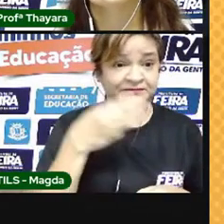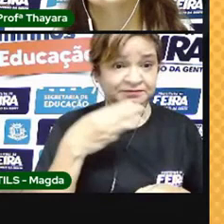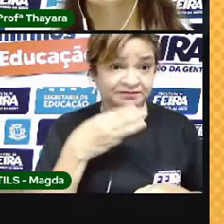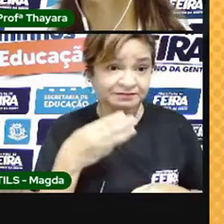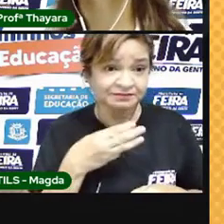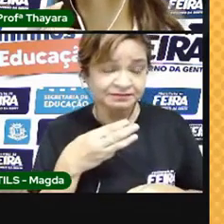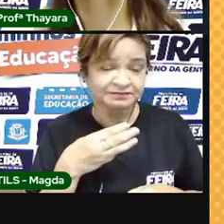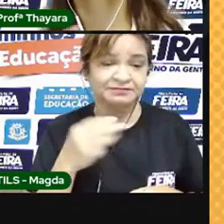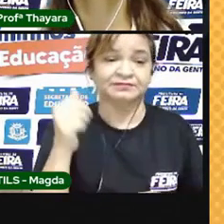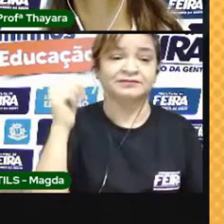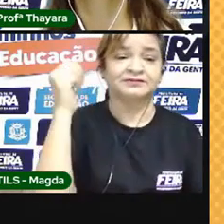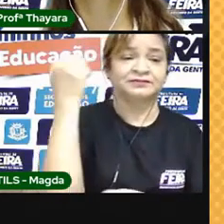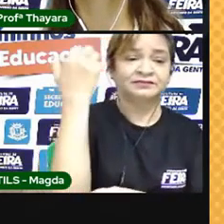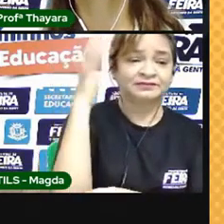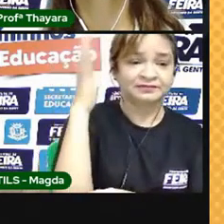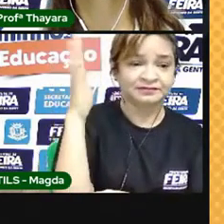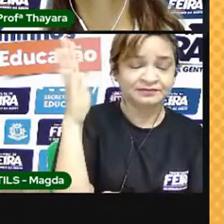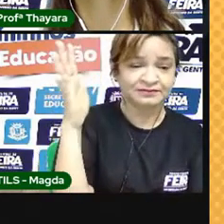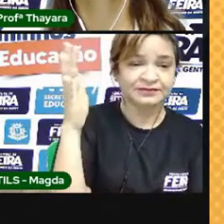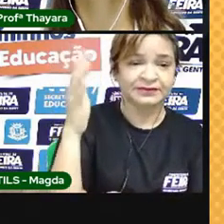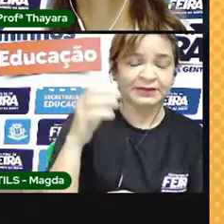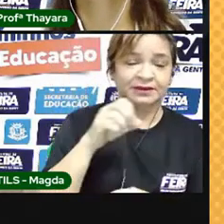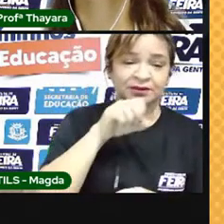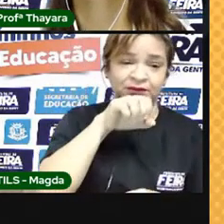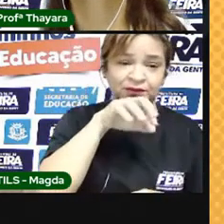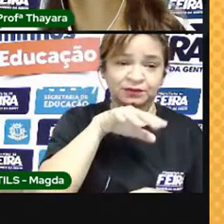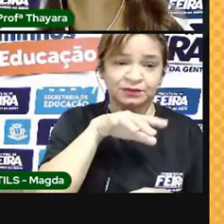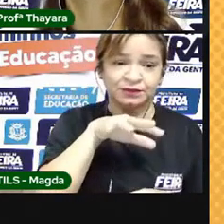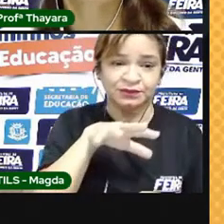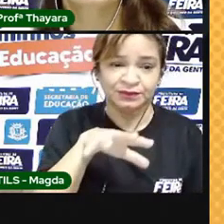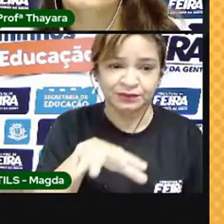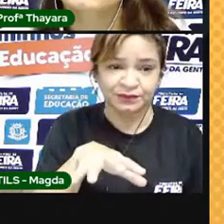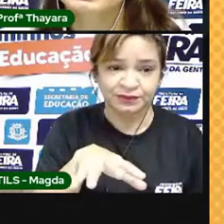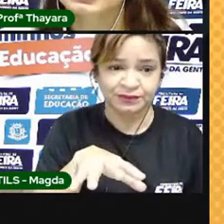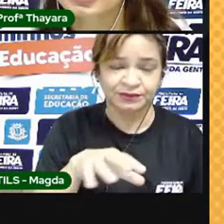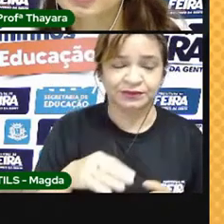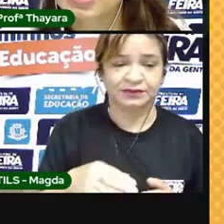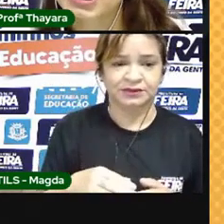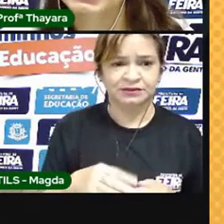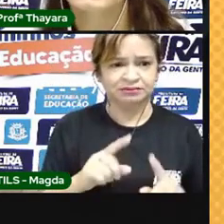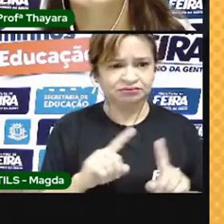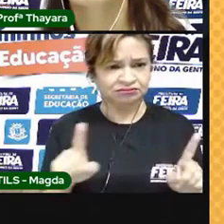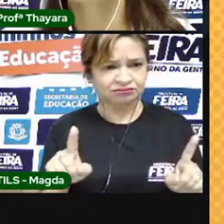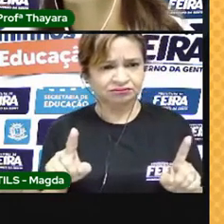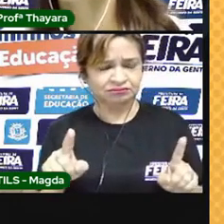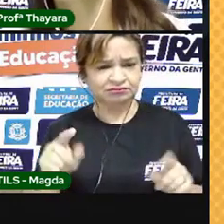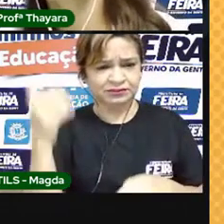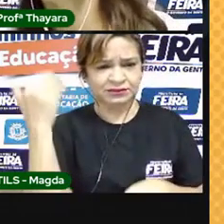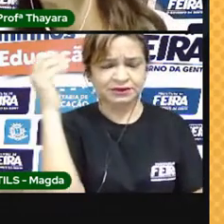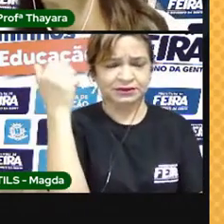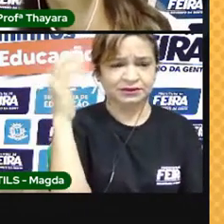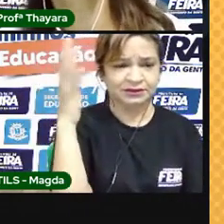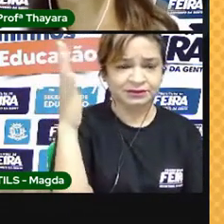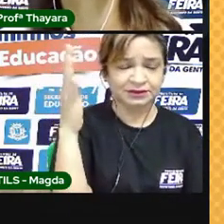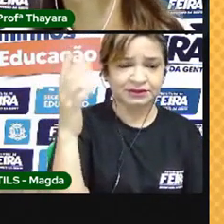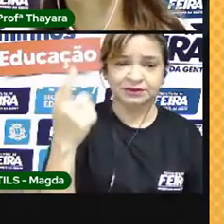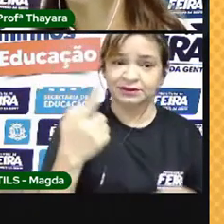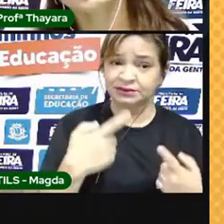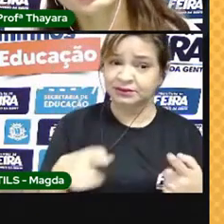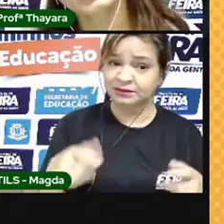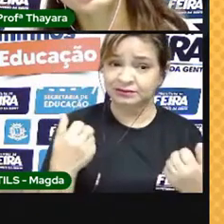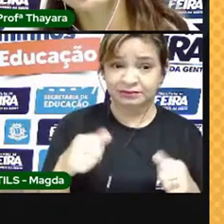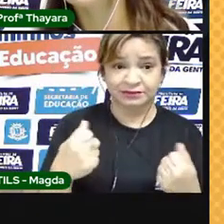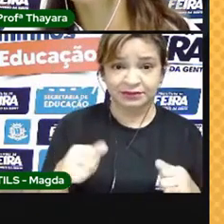que é a glicose, e libera o oxigênio, porque as plantas não precisam desse oxigênio. Então, elas liberam isso na